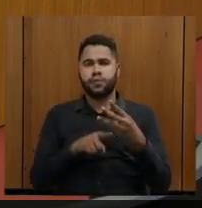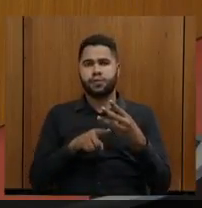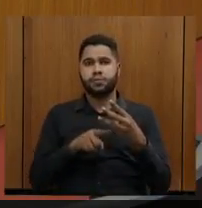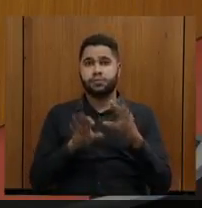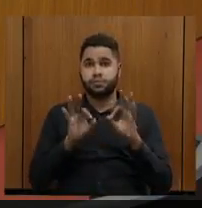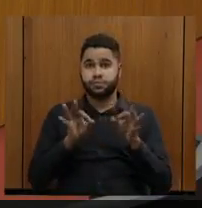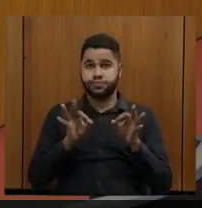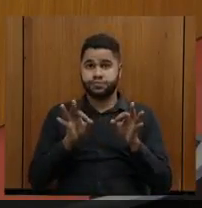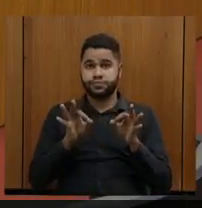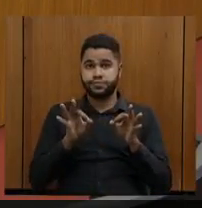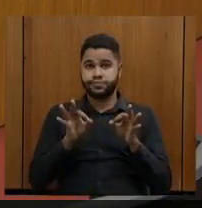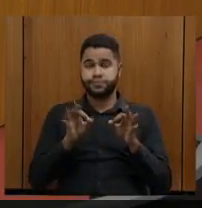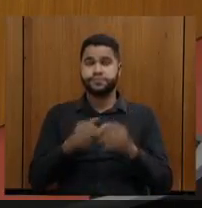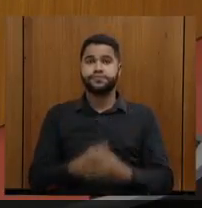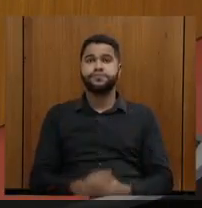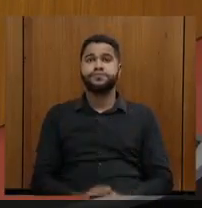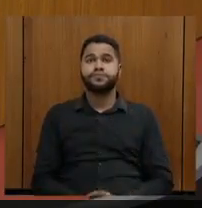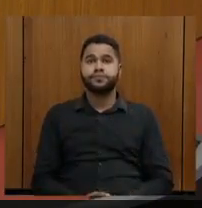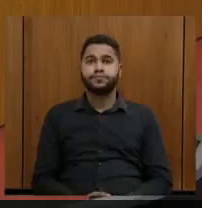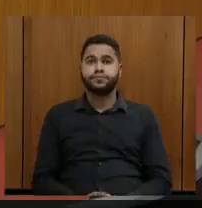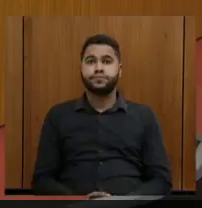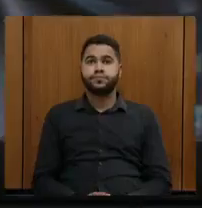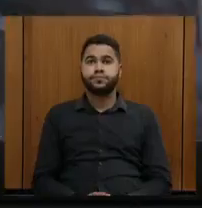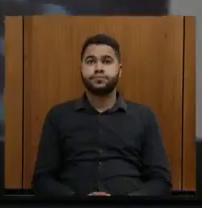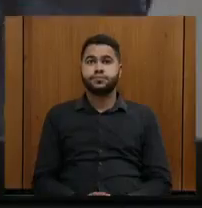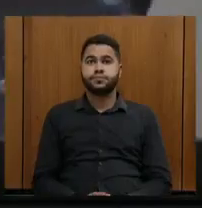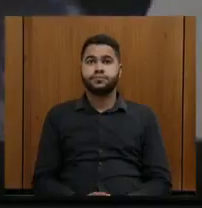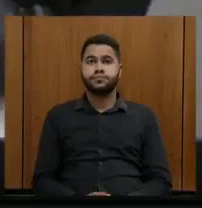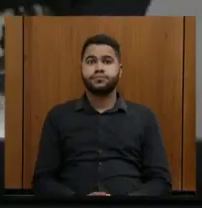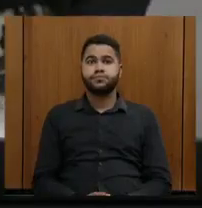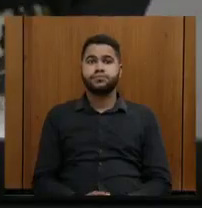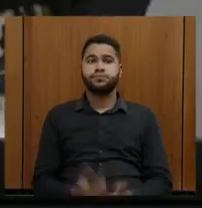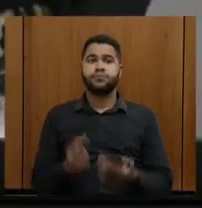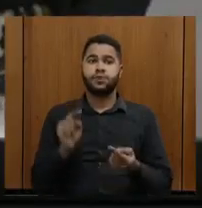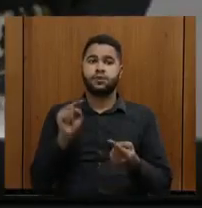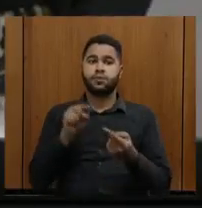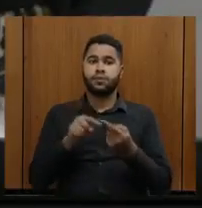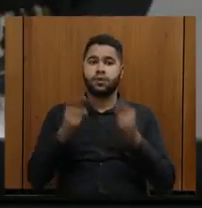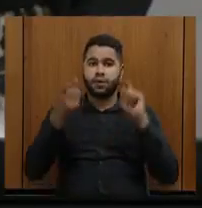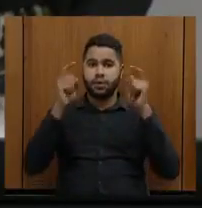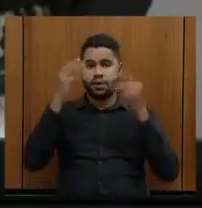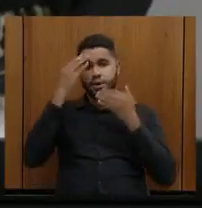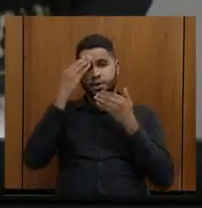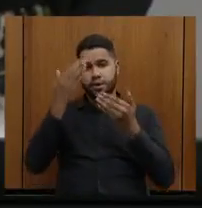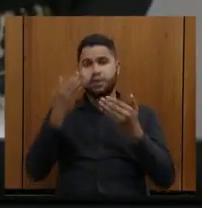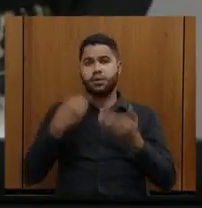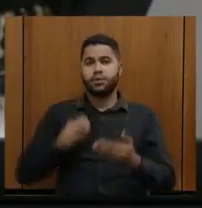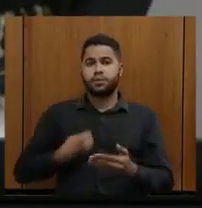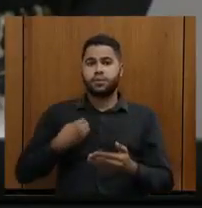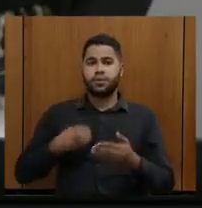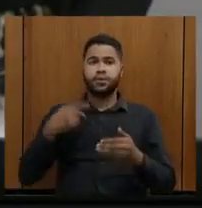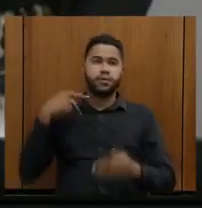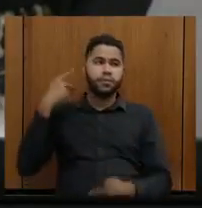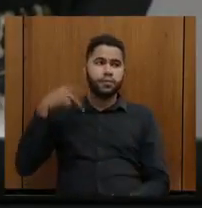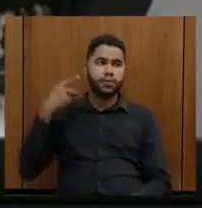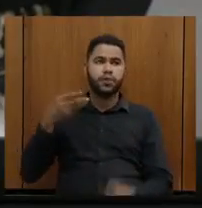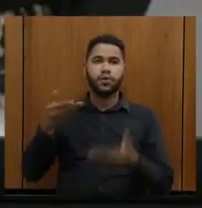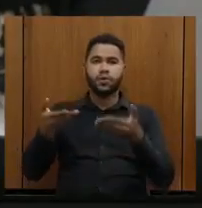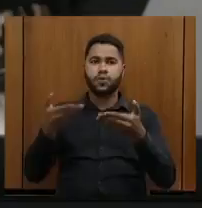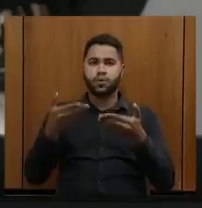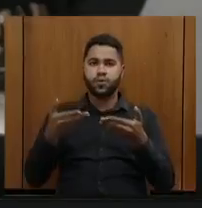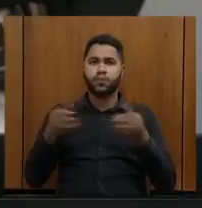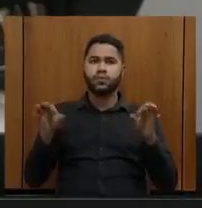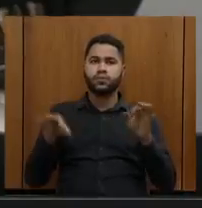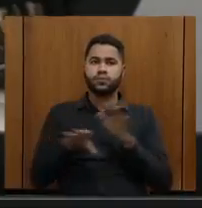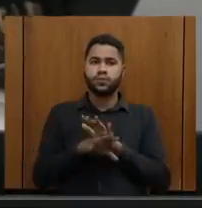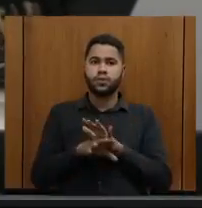isso, né? Bom, cumprida a finalidade da reunião, a presidência agradece a presença dos parlamentares, convidados e determina